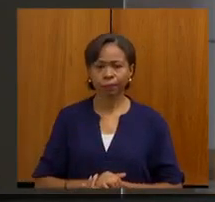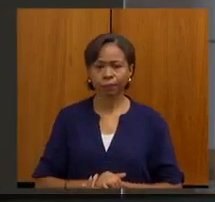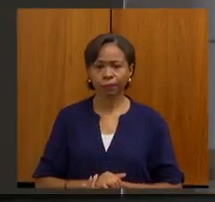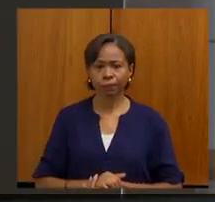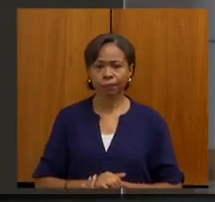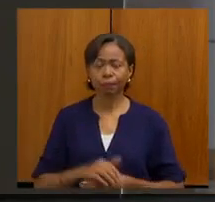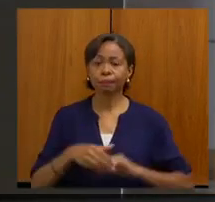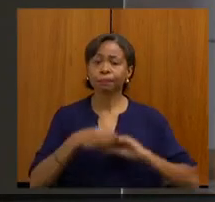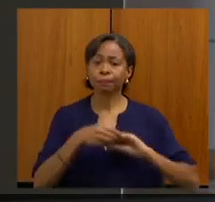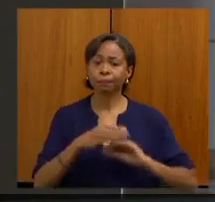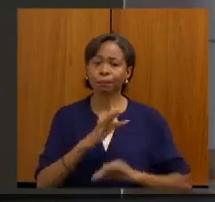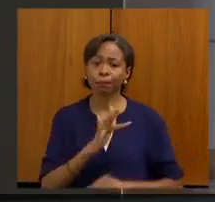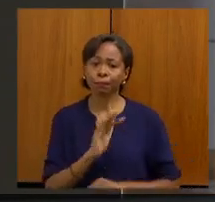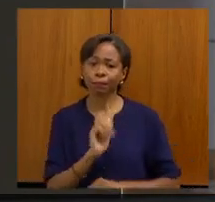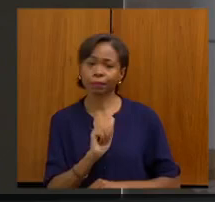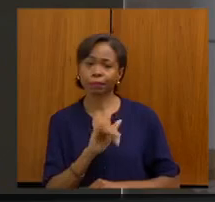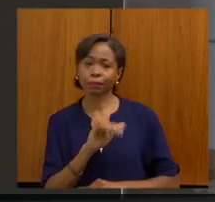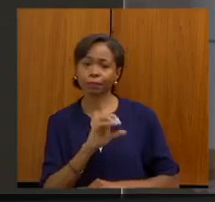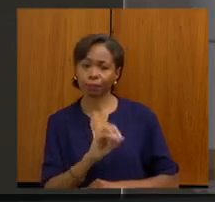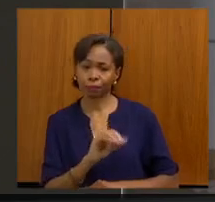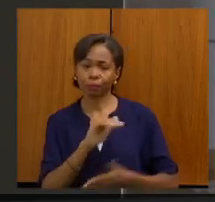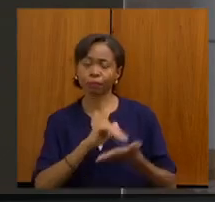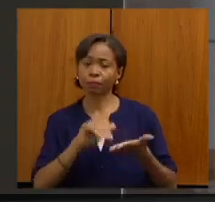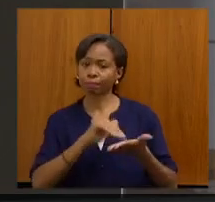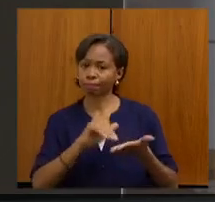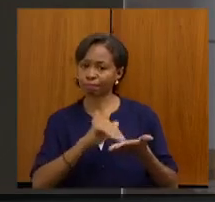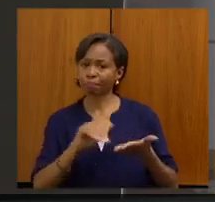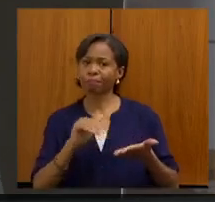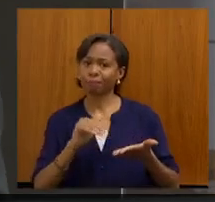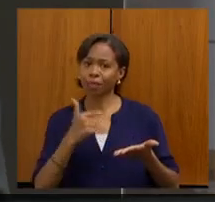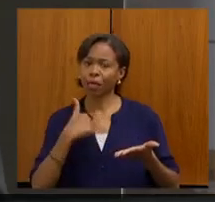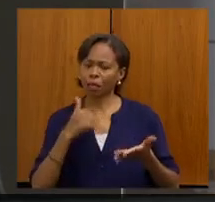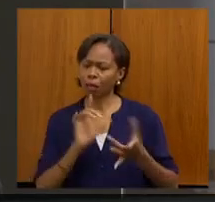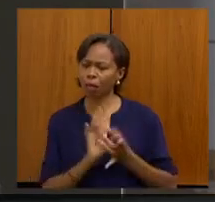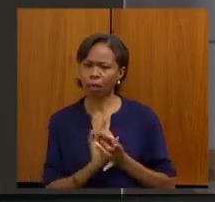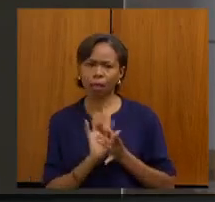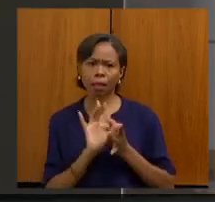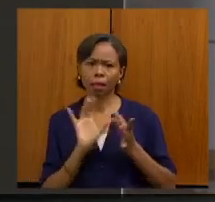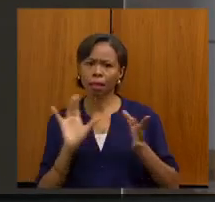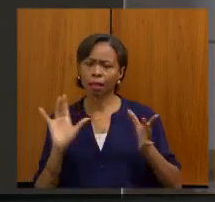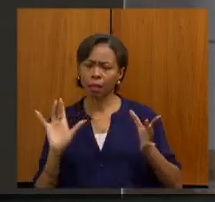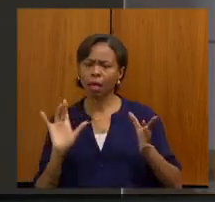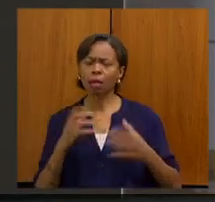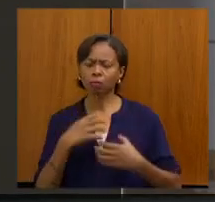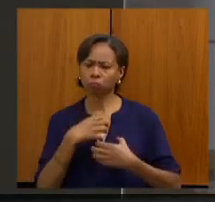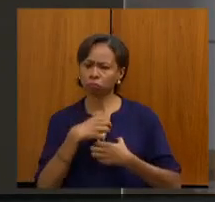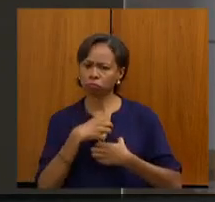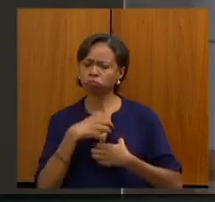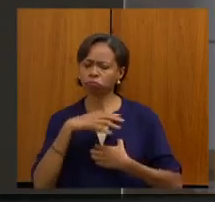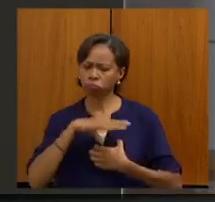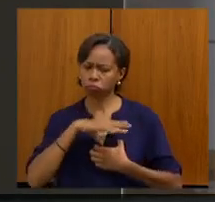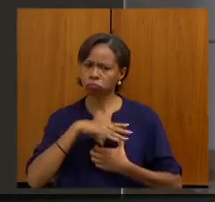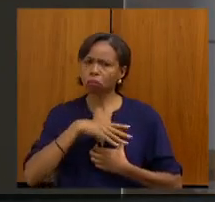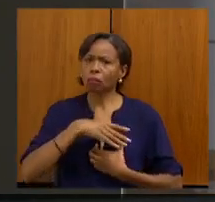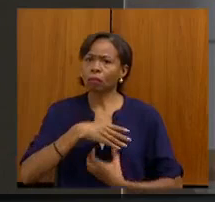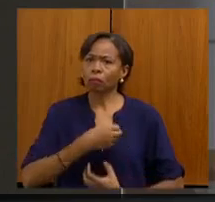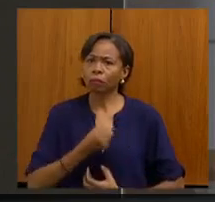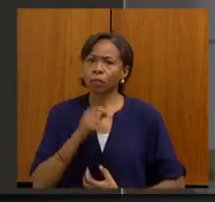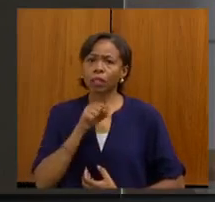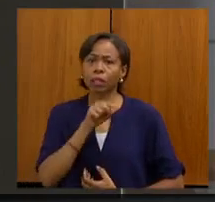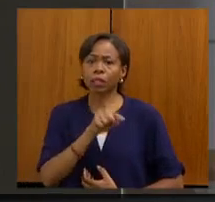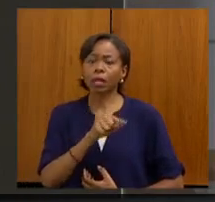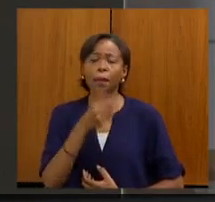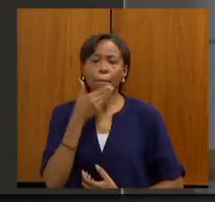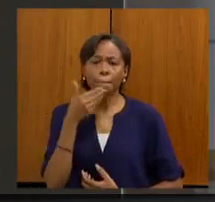Fábio, secretário esse que tem a liberdade ou a ousadia de dizer um dos melhores